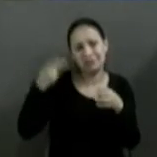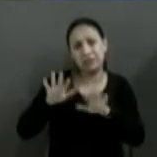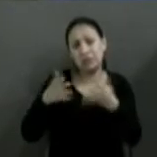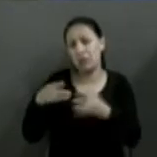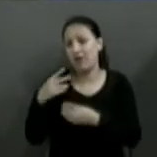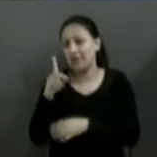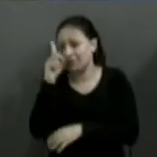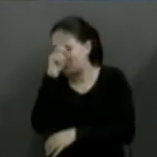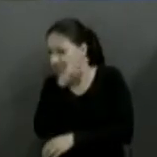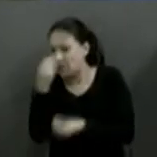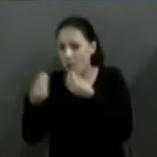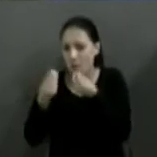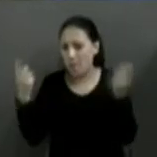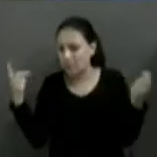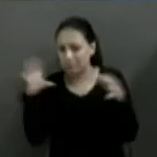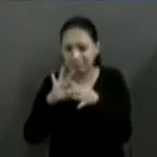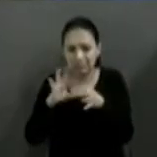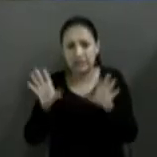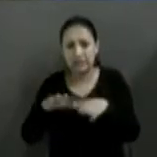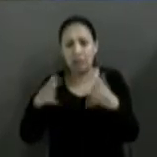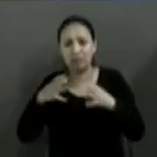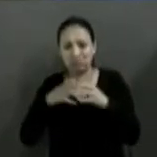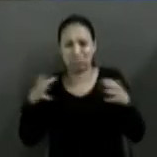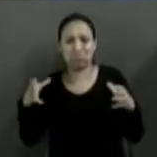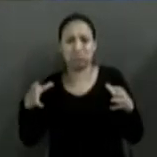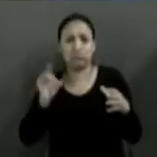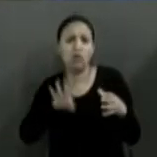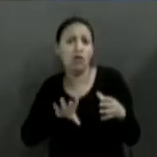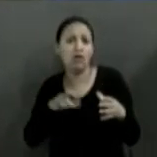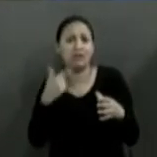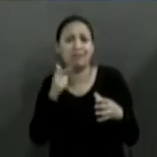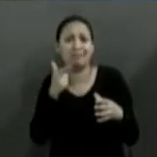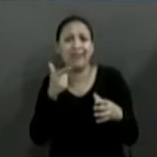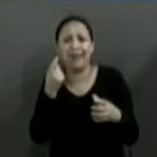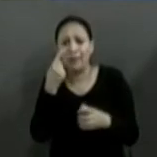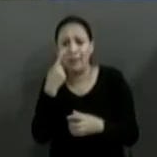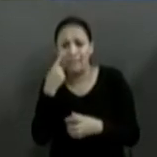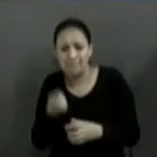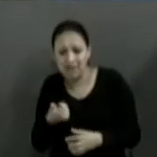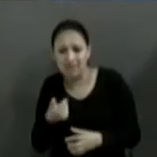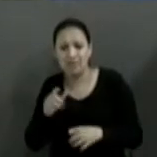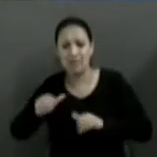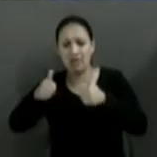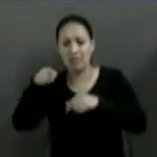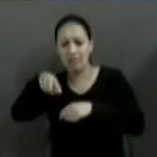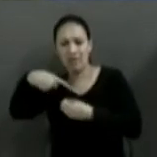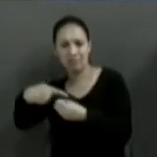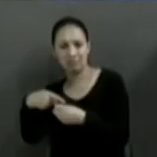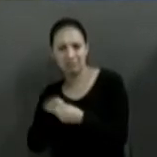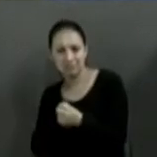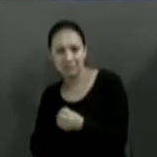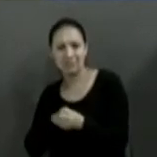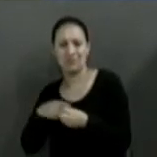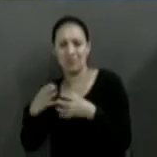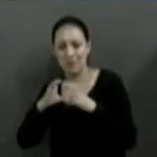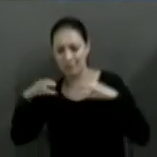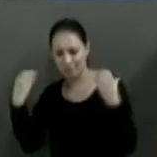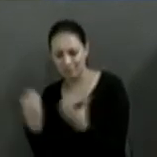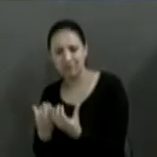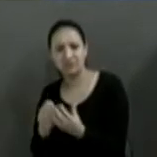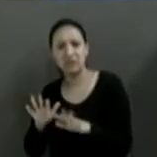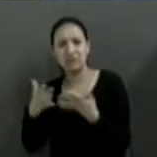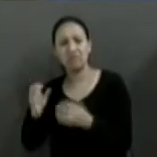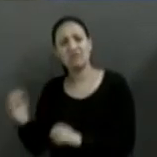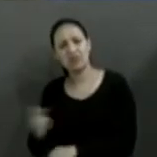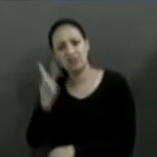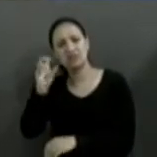acaba gerando o enxamento da máquina. E isso não vem em benefício da comunidade, né? Então, eu vejo, sim, valorizar os quadros de